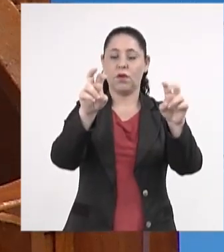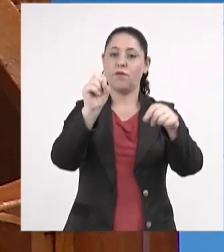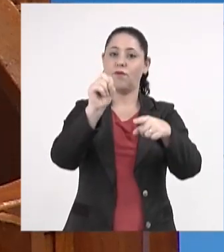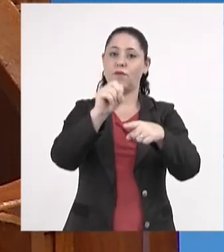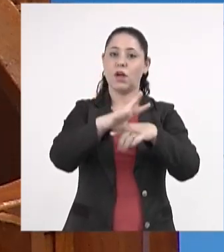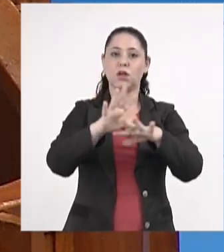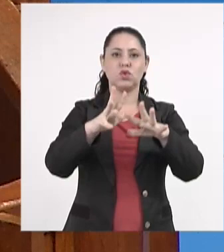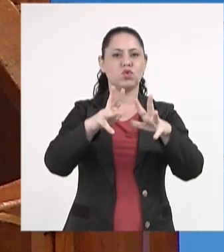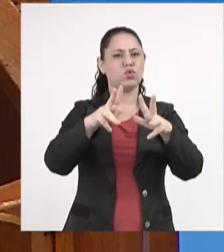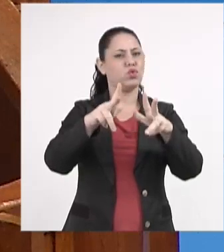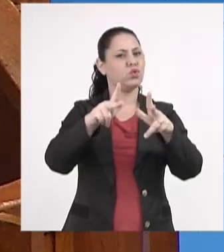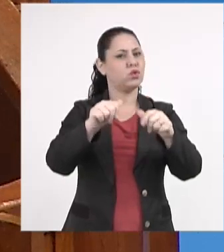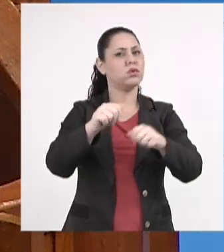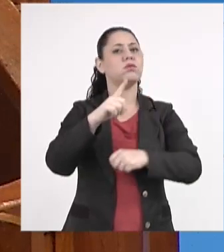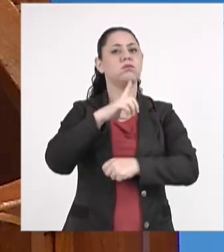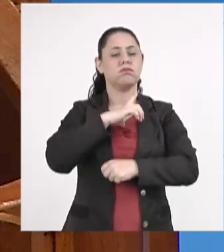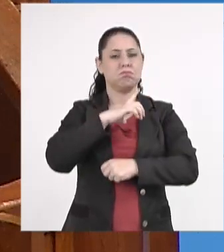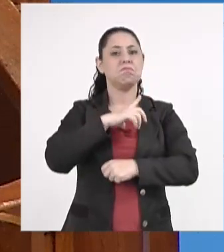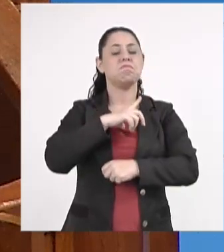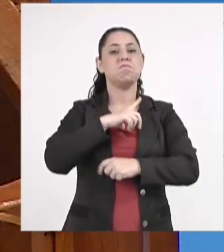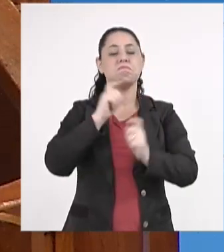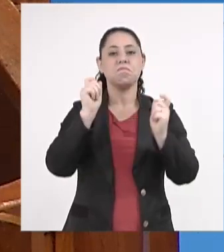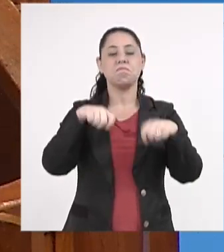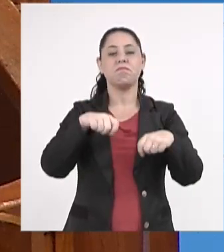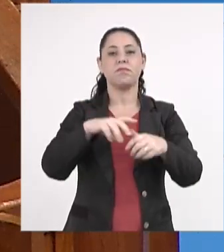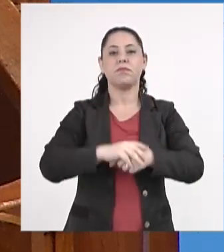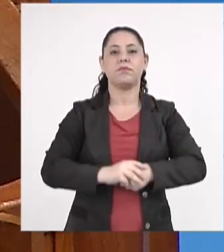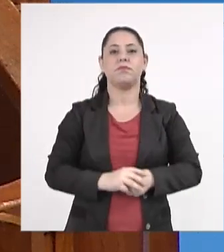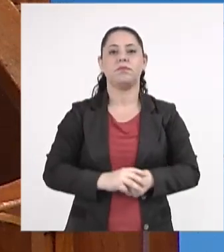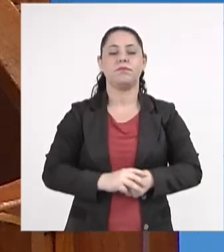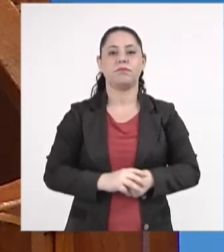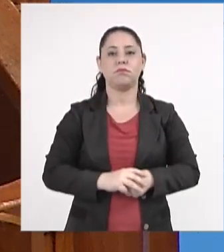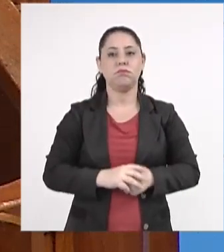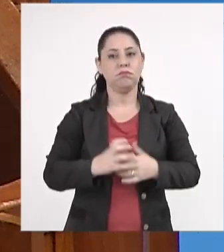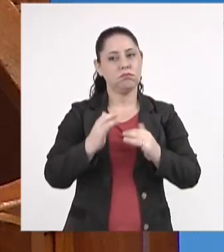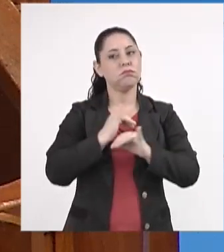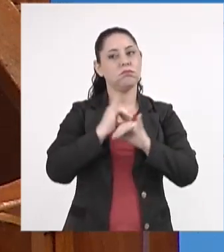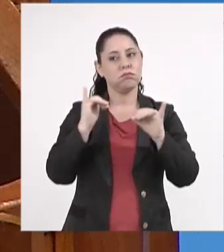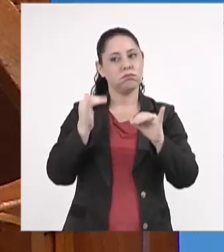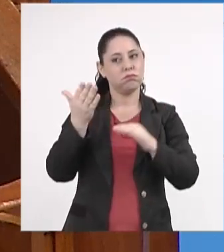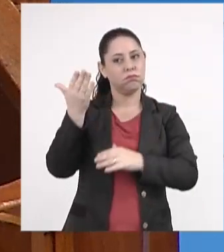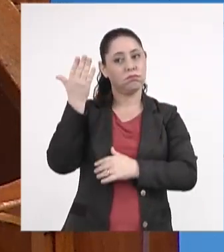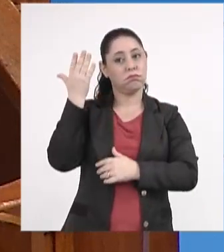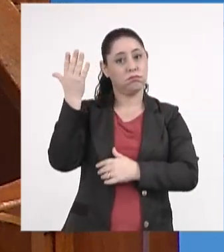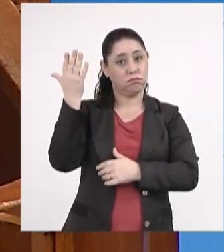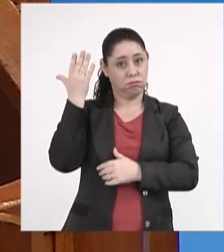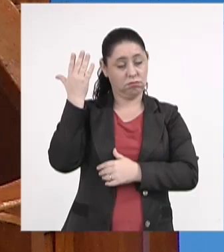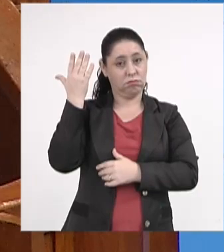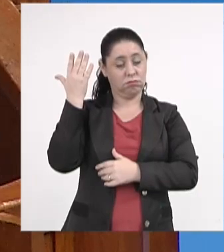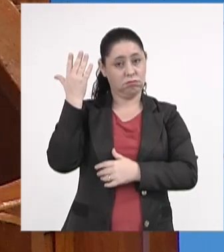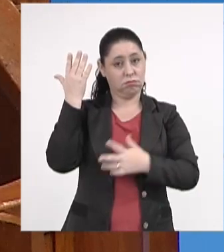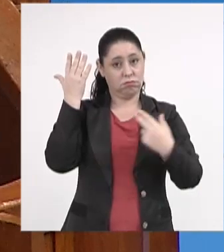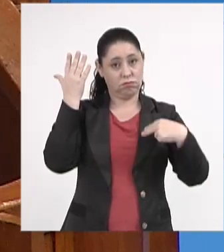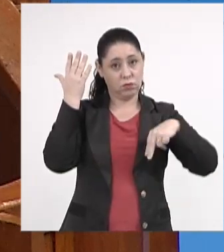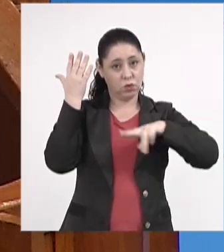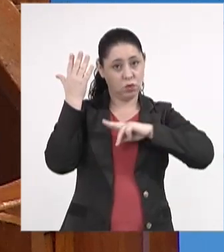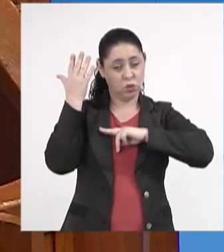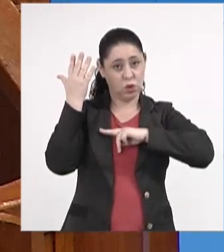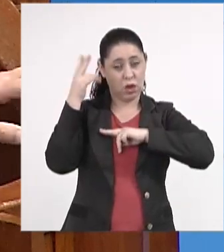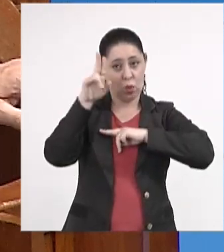vagas todas estavam garantidas. Quero dizer que naquela época nós